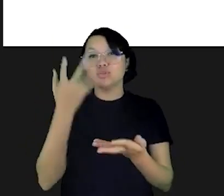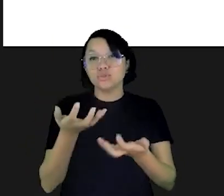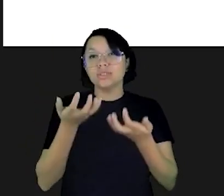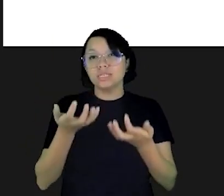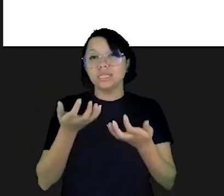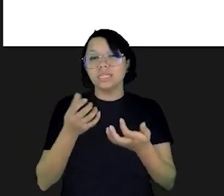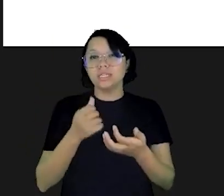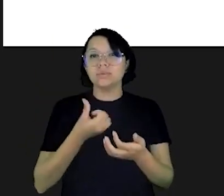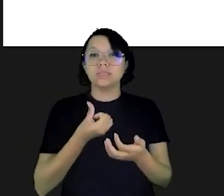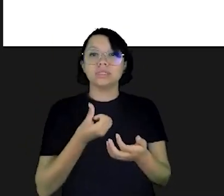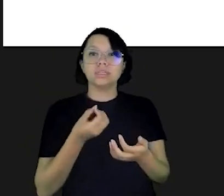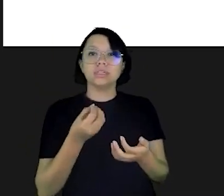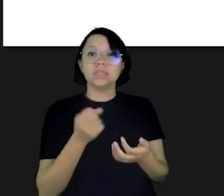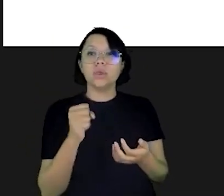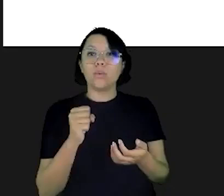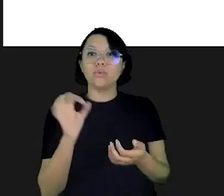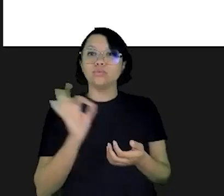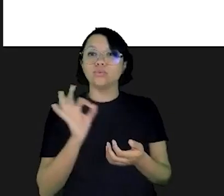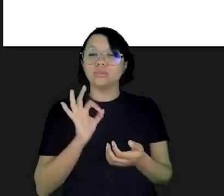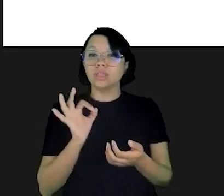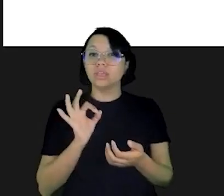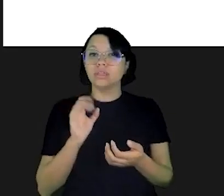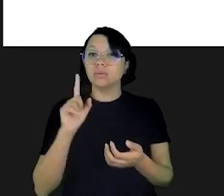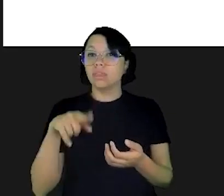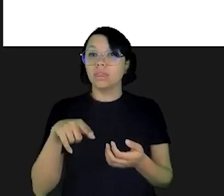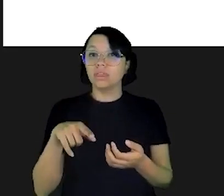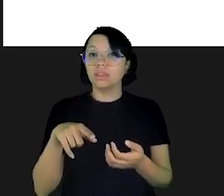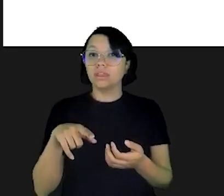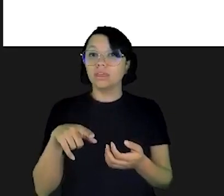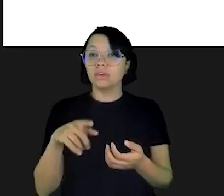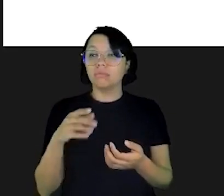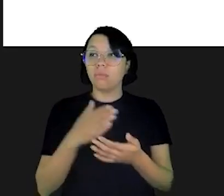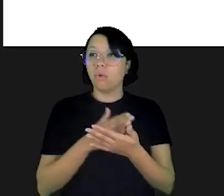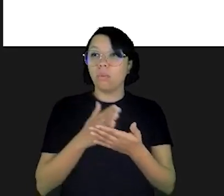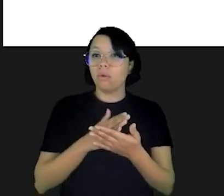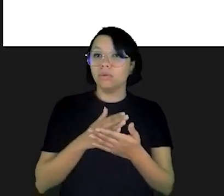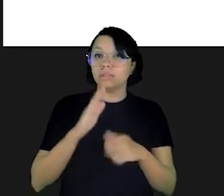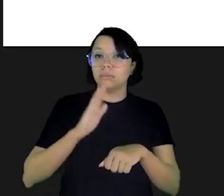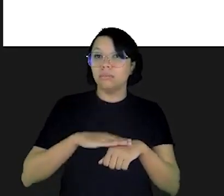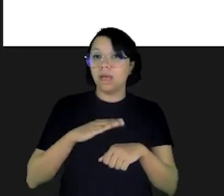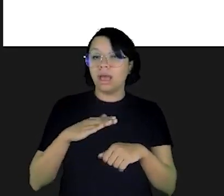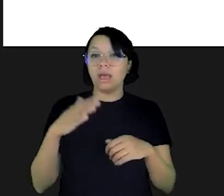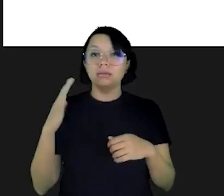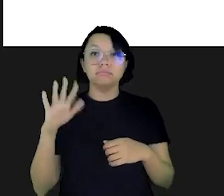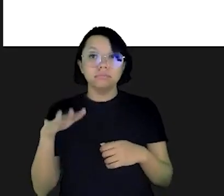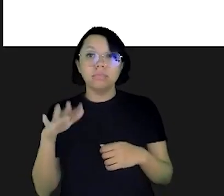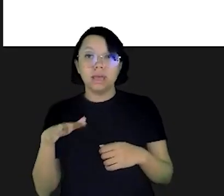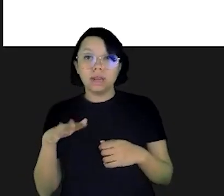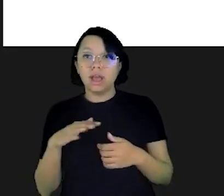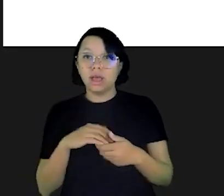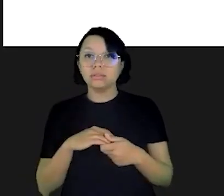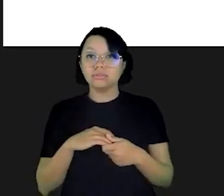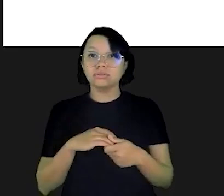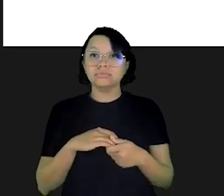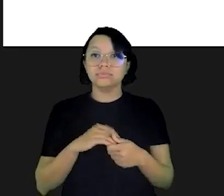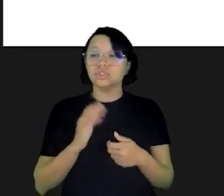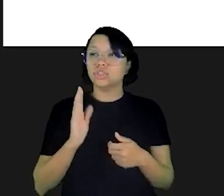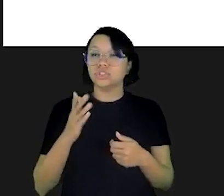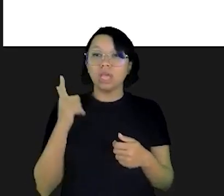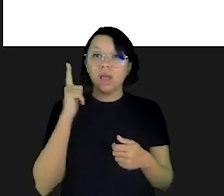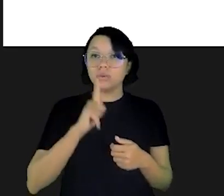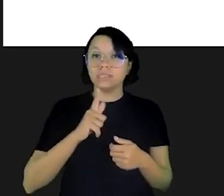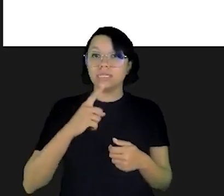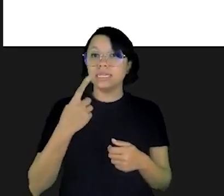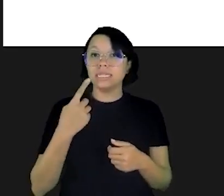verdade o que as pessoas desejavam em 68% dos casos era uma versão mais barata para ler online